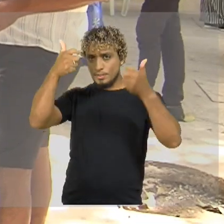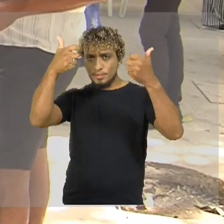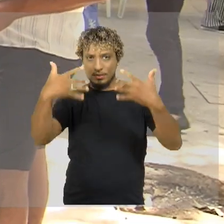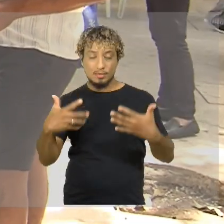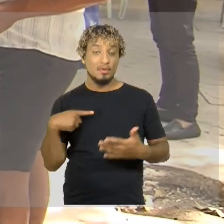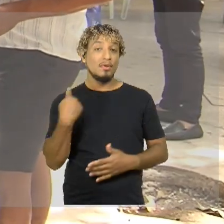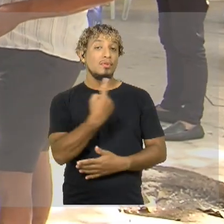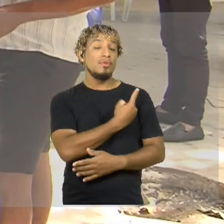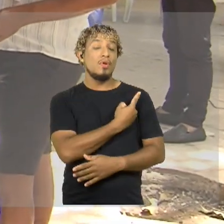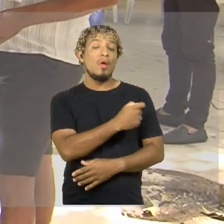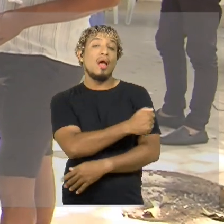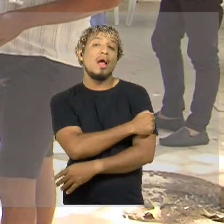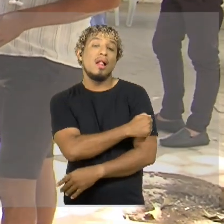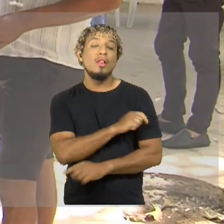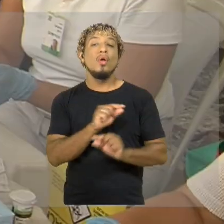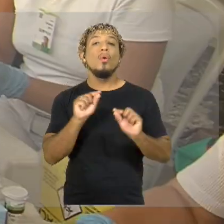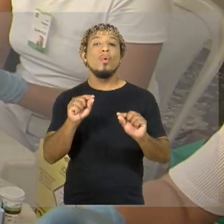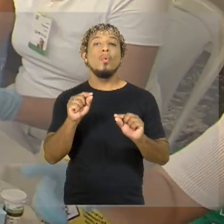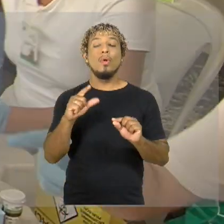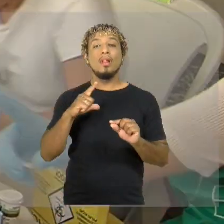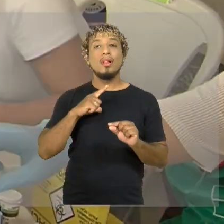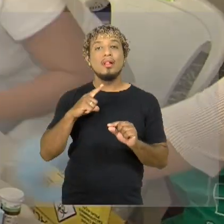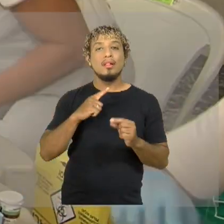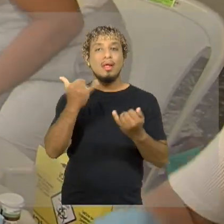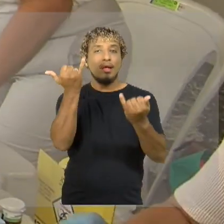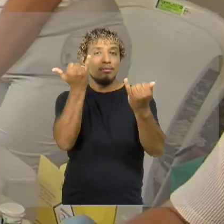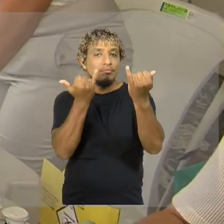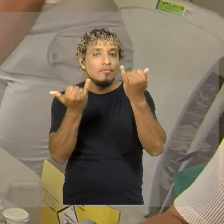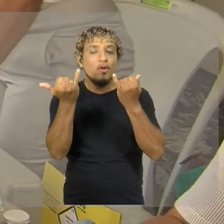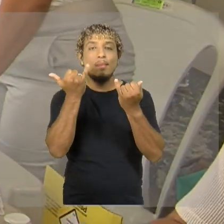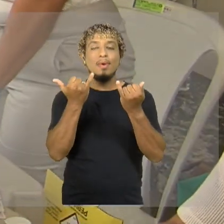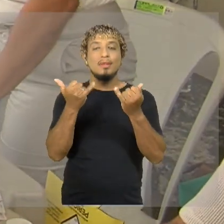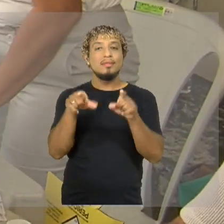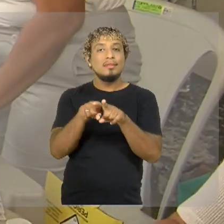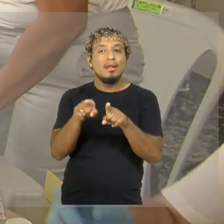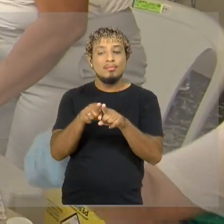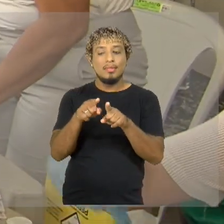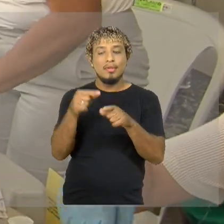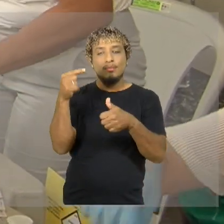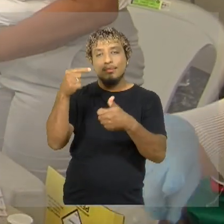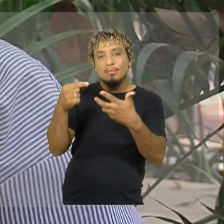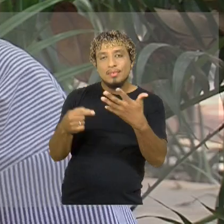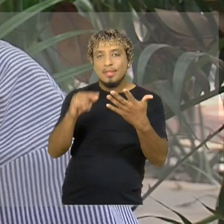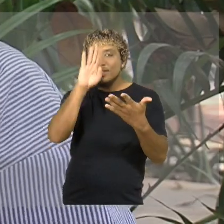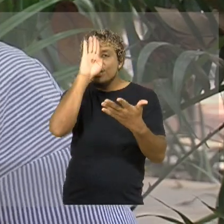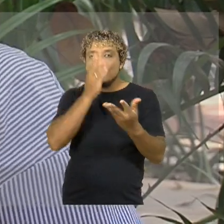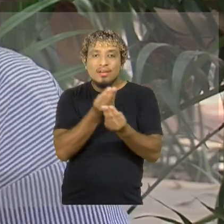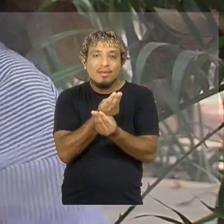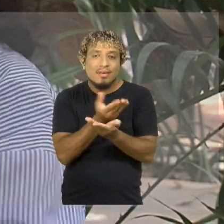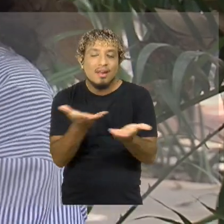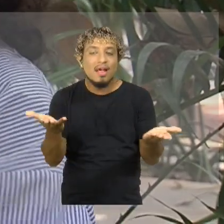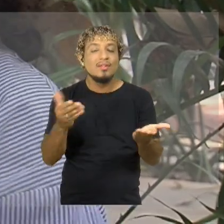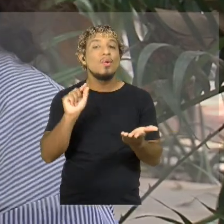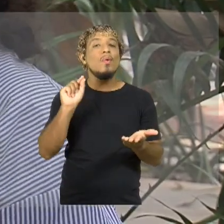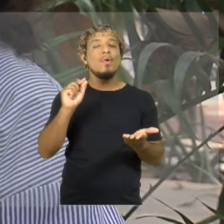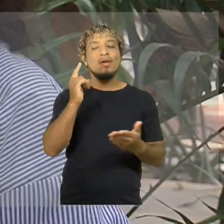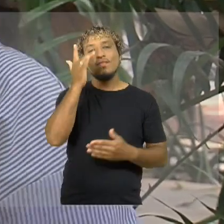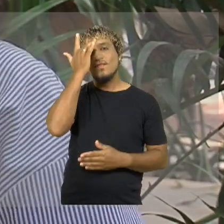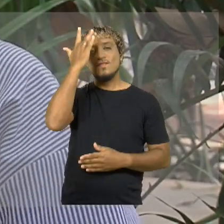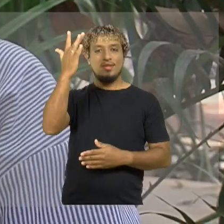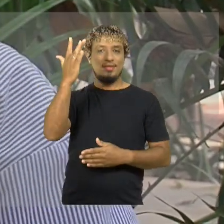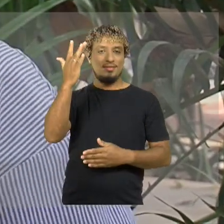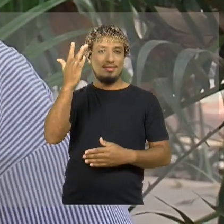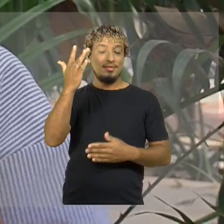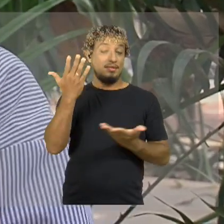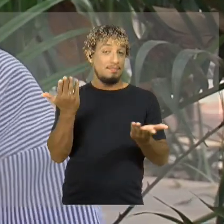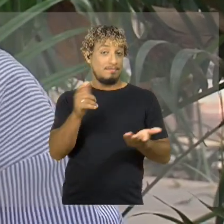Os nossos alunos, eles têm acesso a serviços dessa forma, de forma gratuita, de uma maneira muito mais prática.